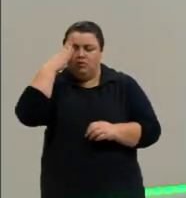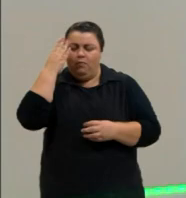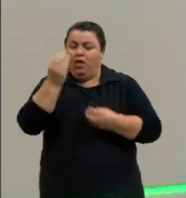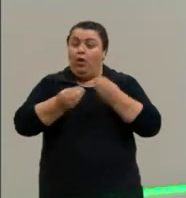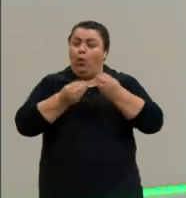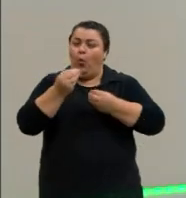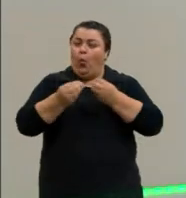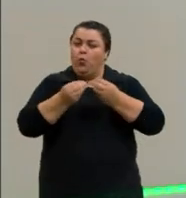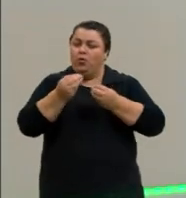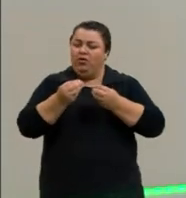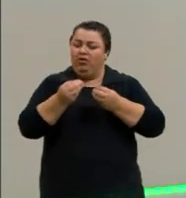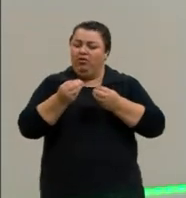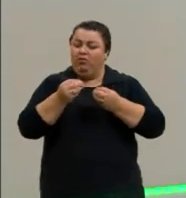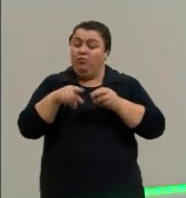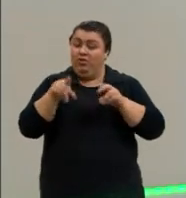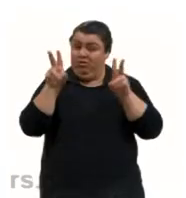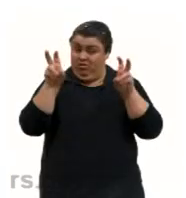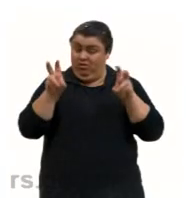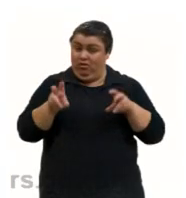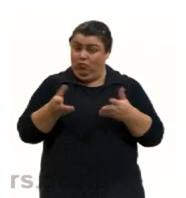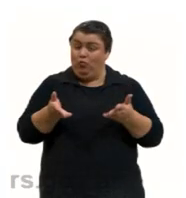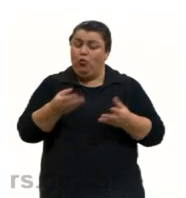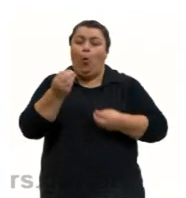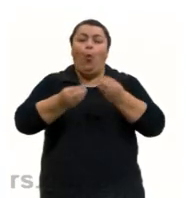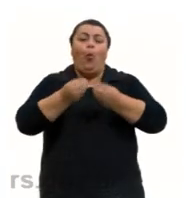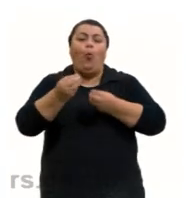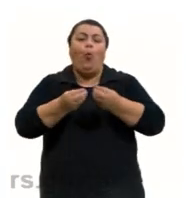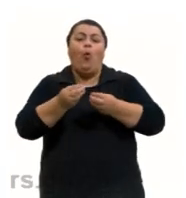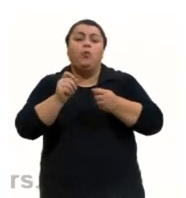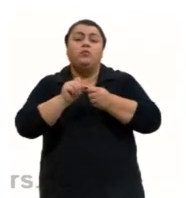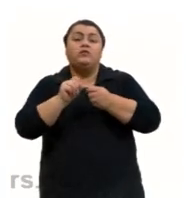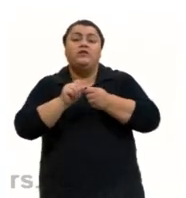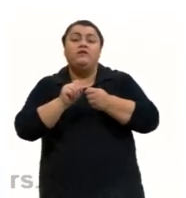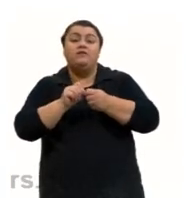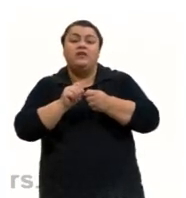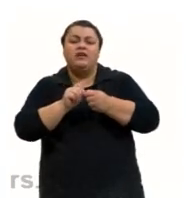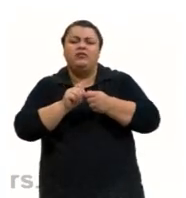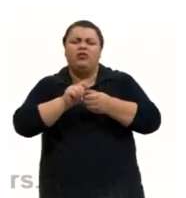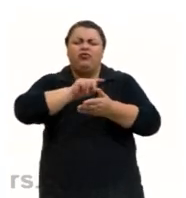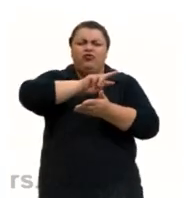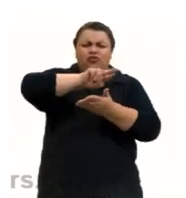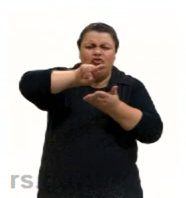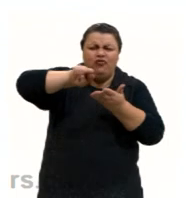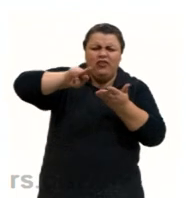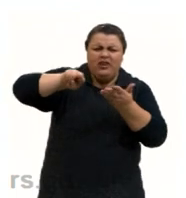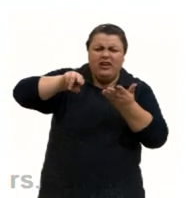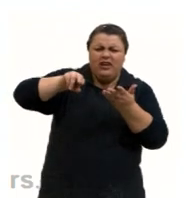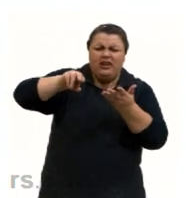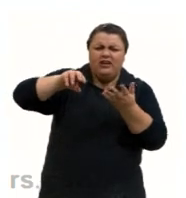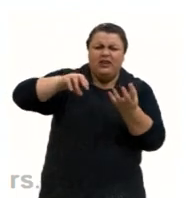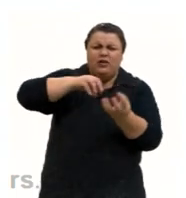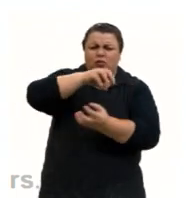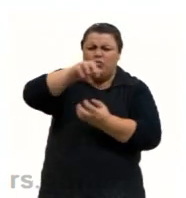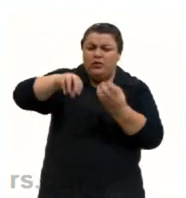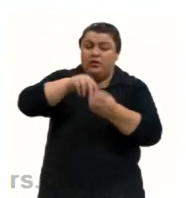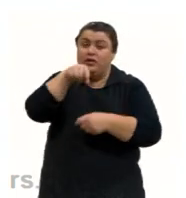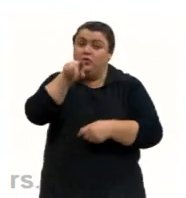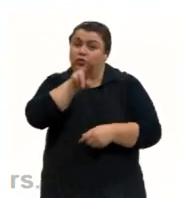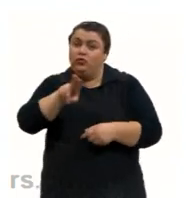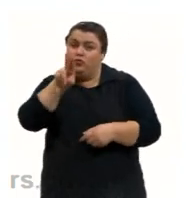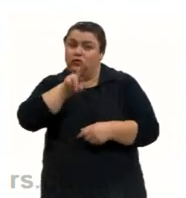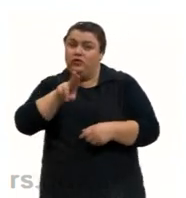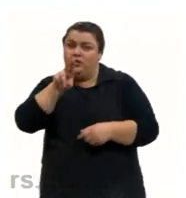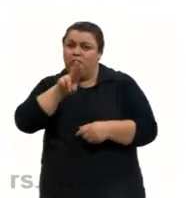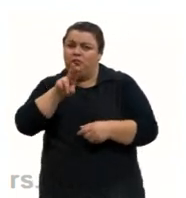assuntos? Ou, por exemplo, como que se formam as diferentes substâncias que nós utilizamos desde quando nós